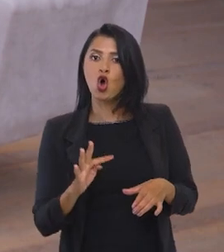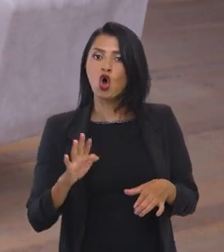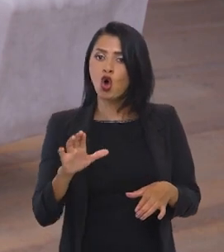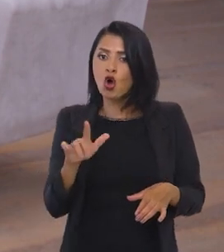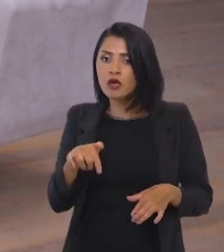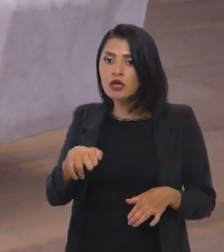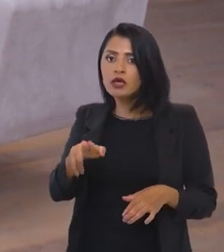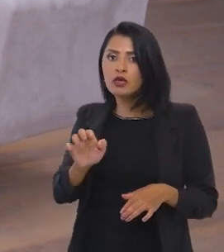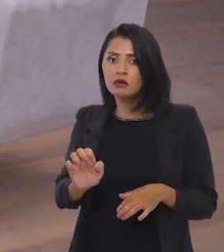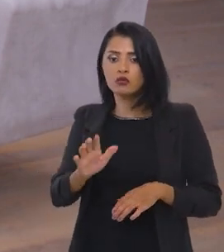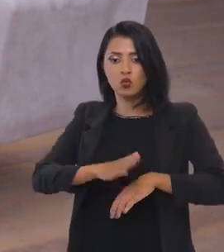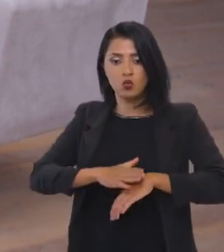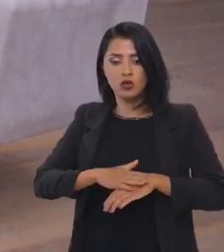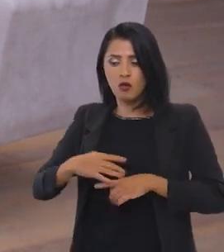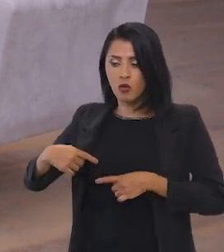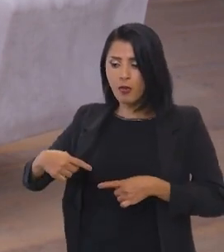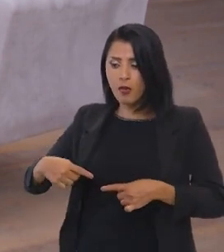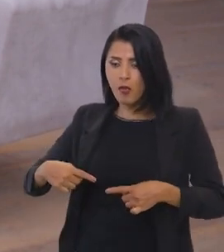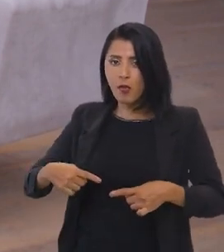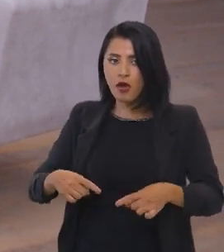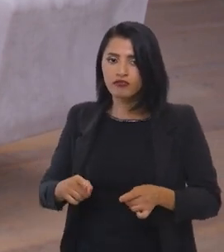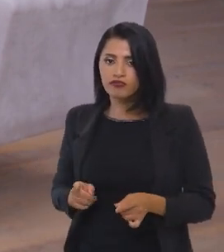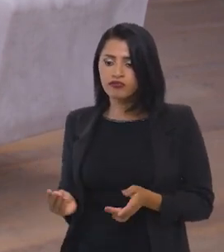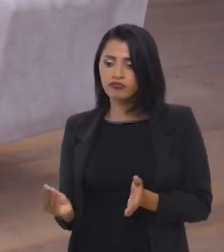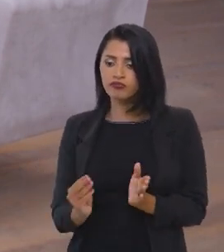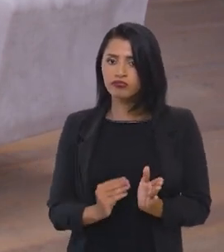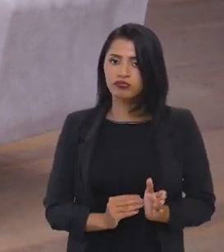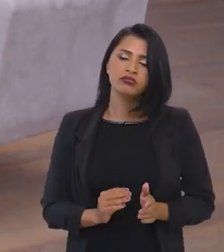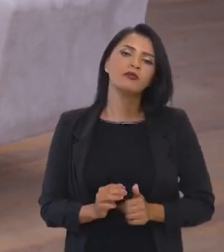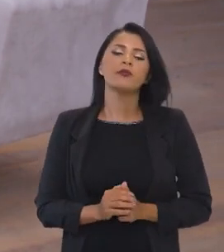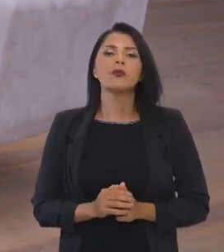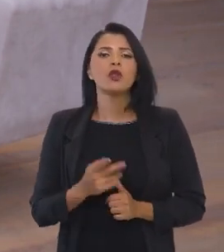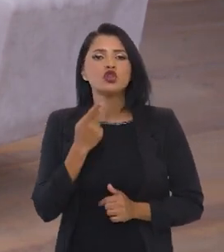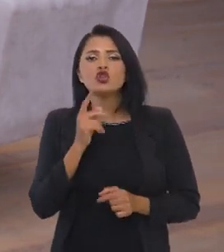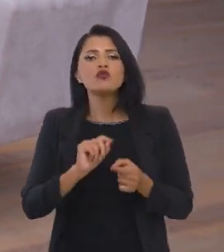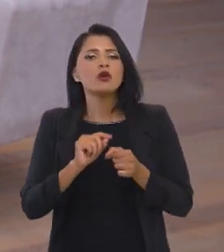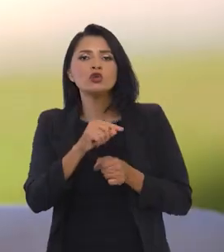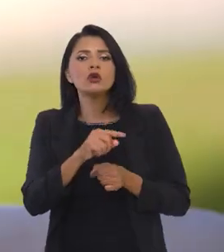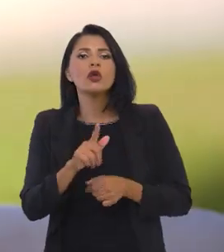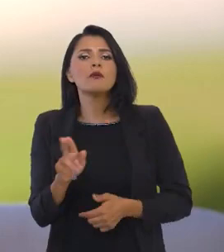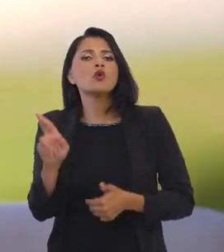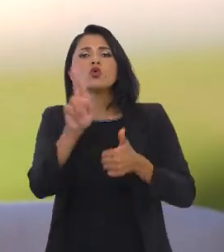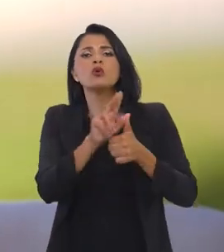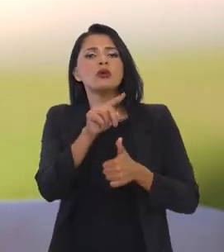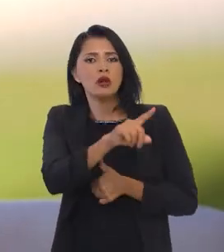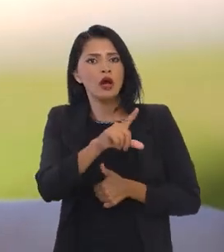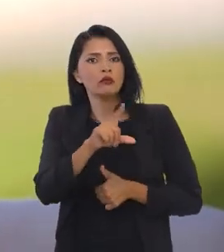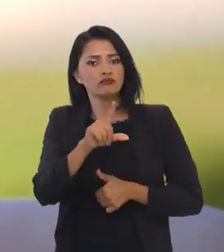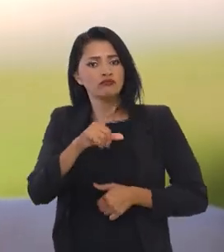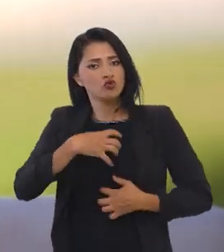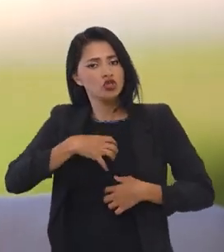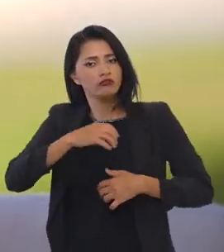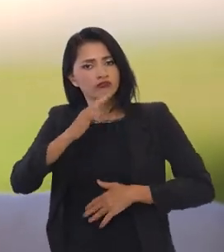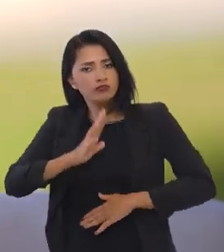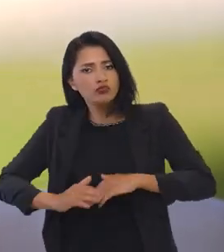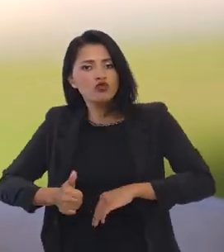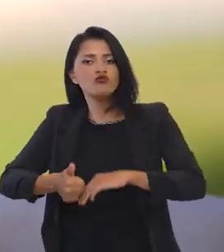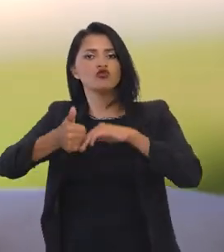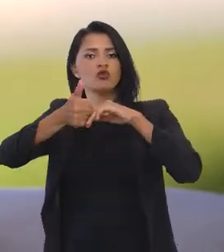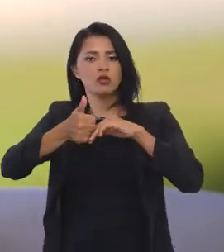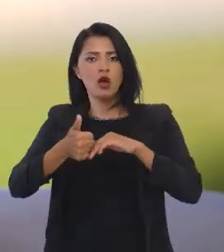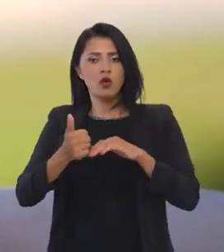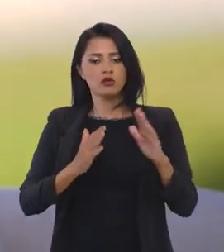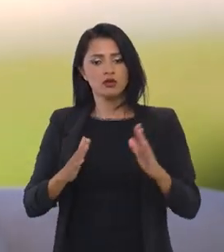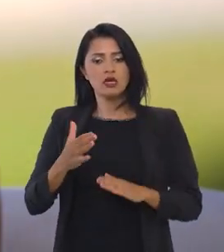que vai... É um estoque no tempo. O que nós fazemos na Procuradoria e de forma muito profissional nos últimos 10